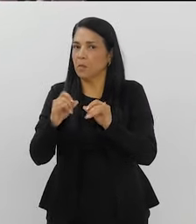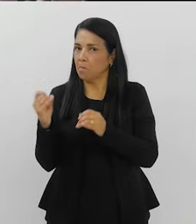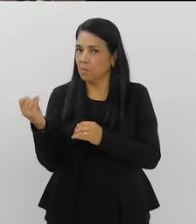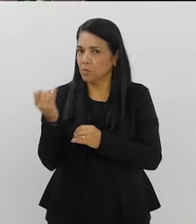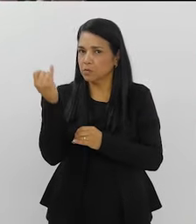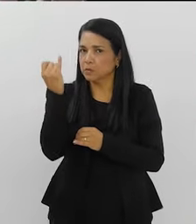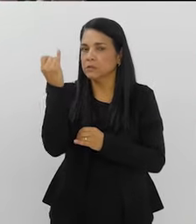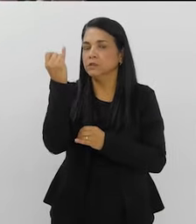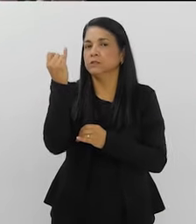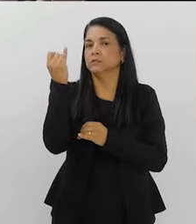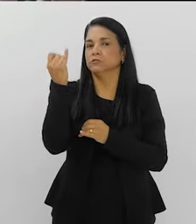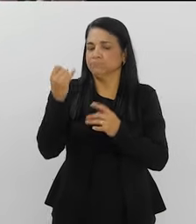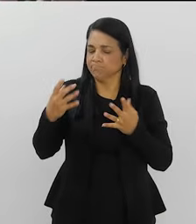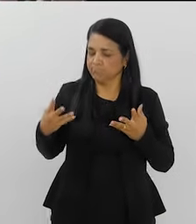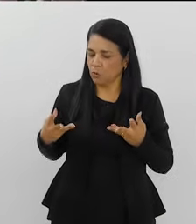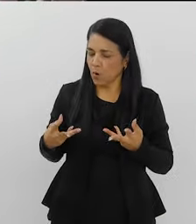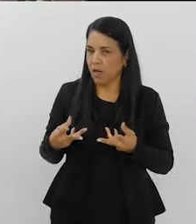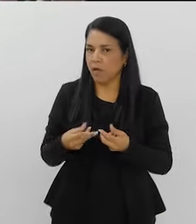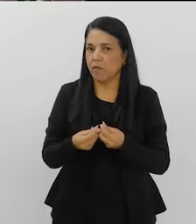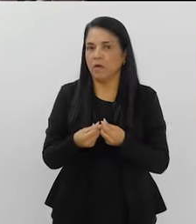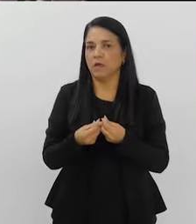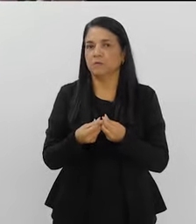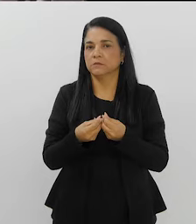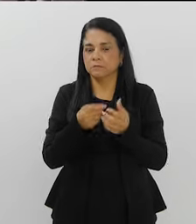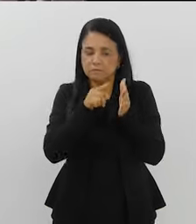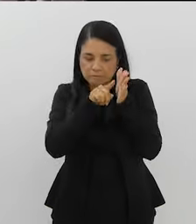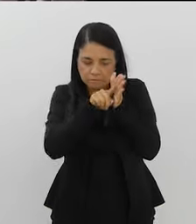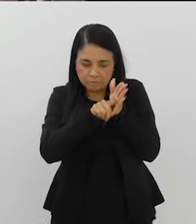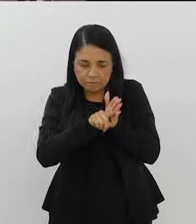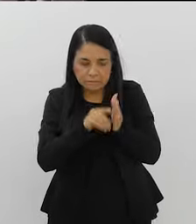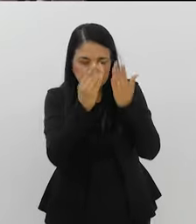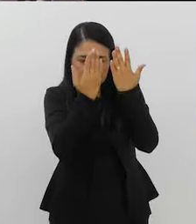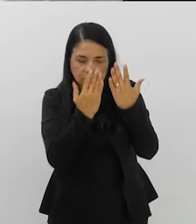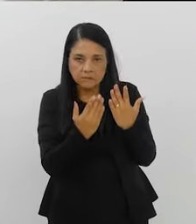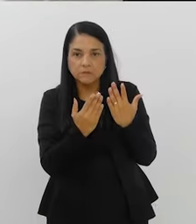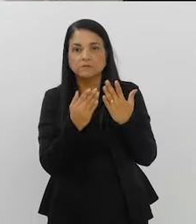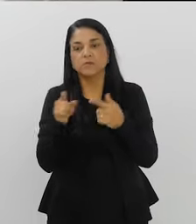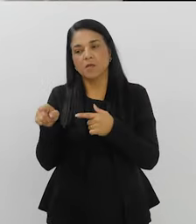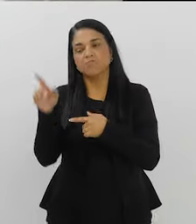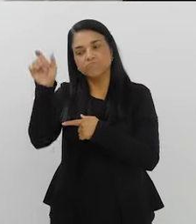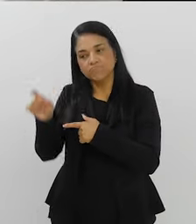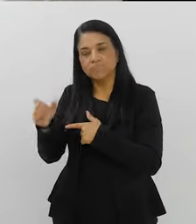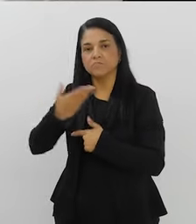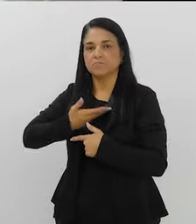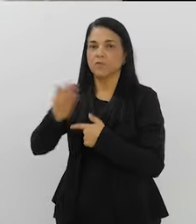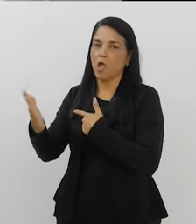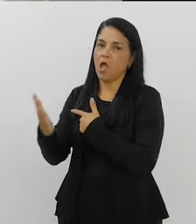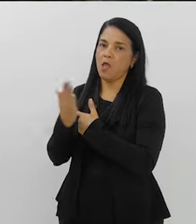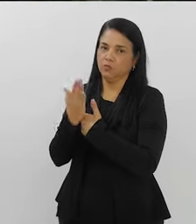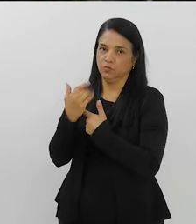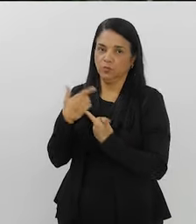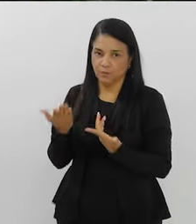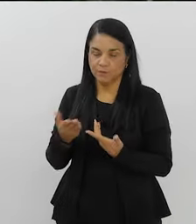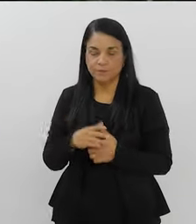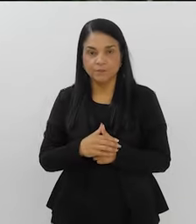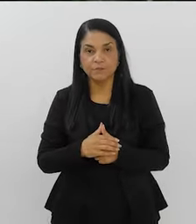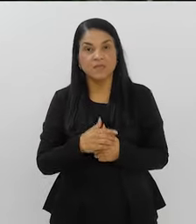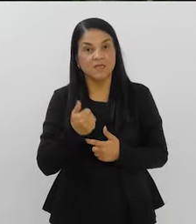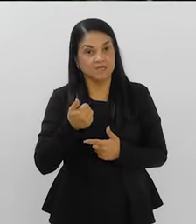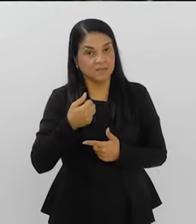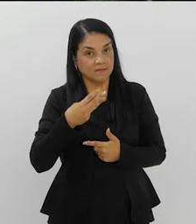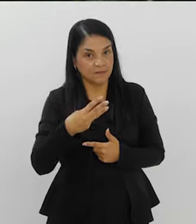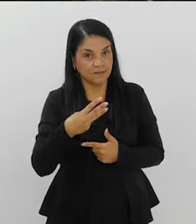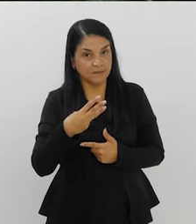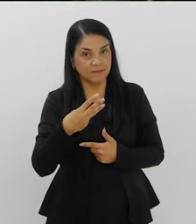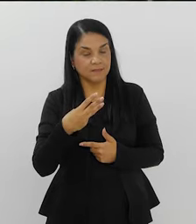amostra. Então, foi feito por ele e que tem colaborado com a gente nesse sentido. E aí as 13 amostras deram positivo, vocês ficaram